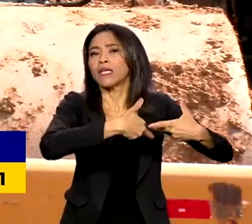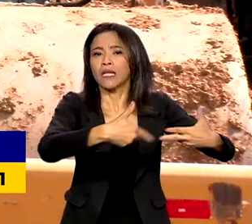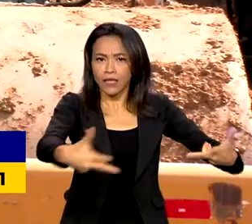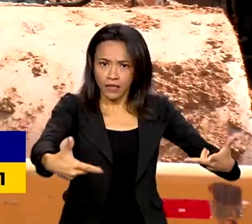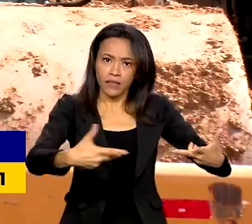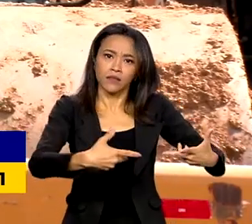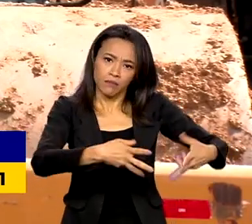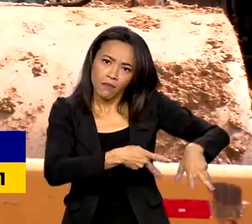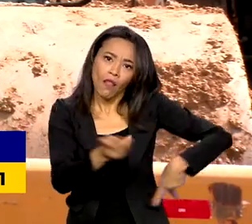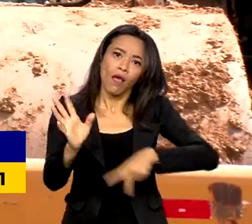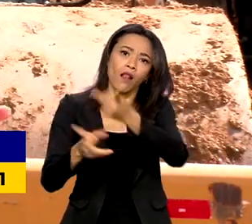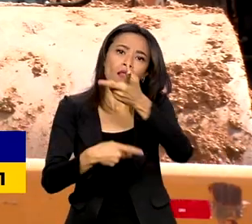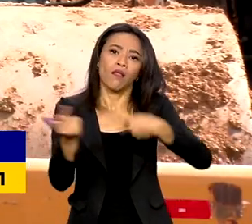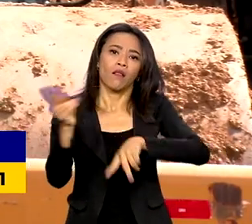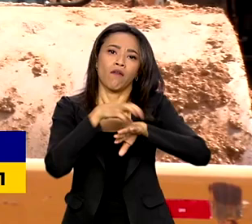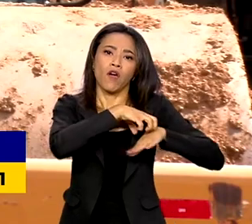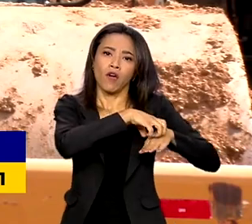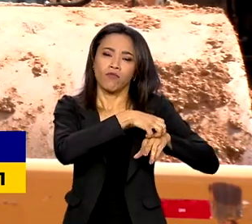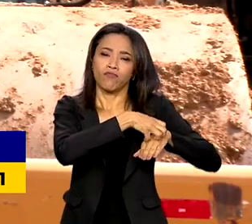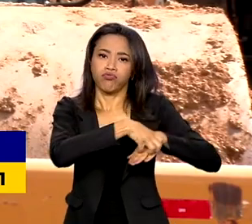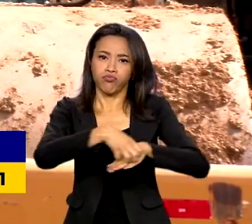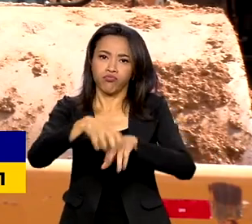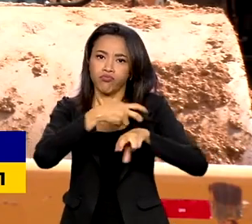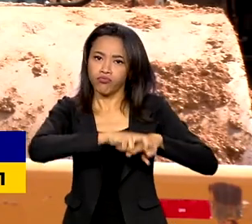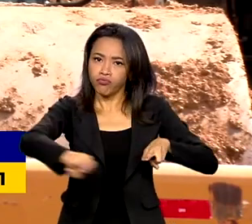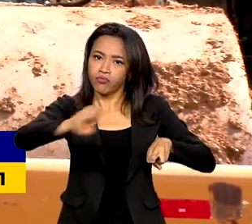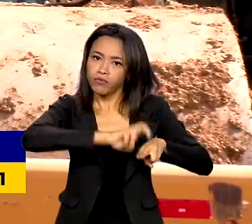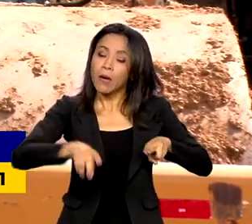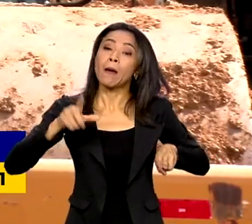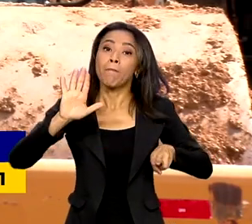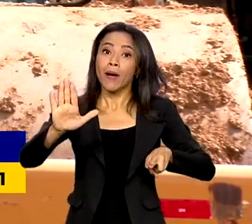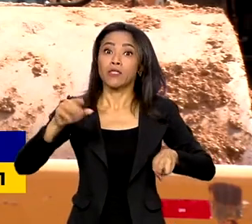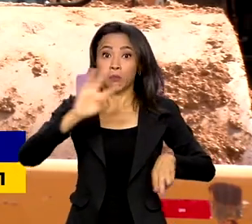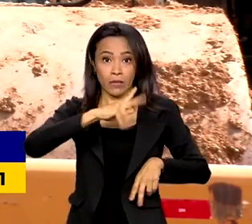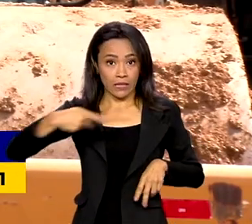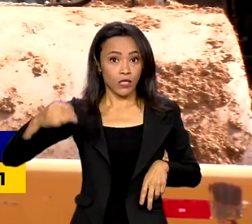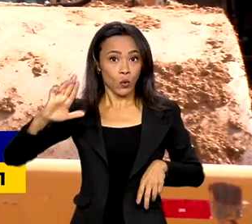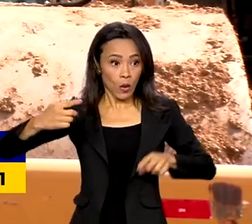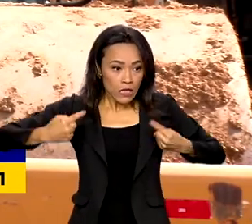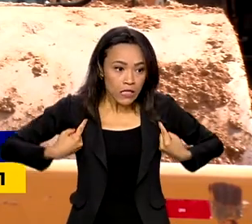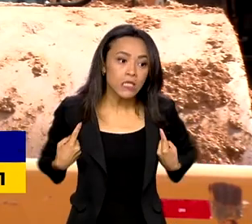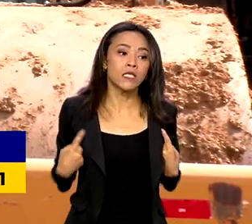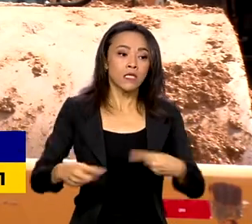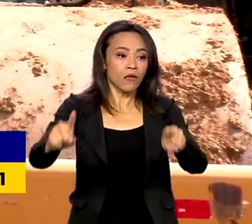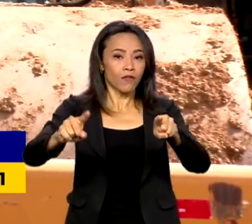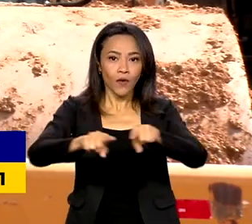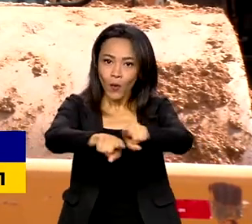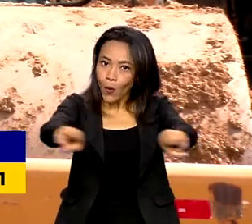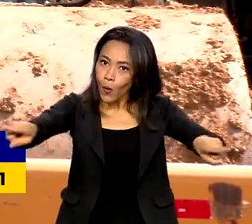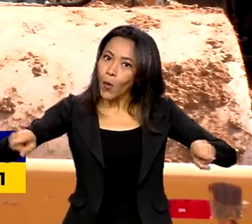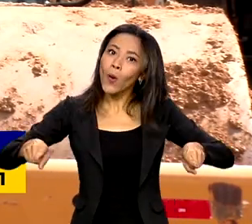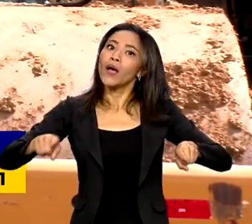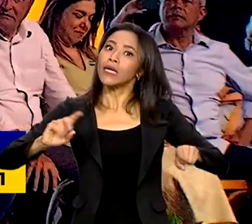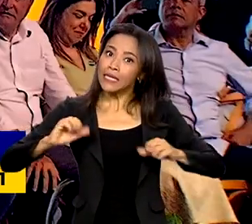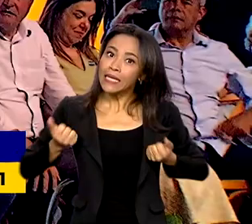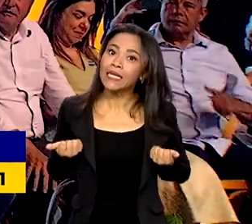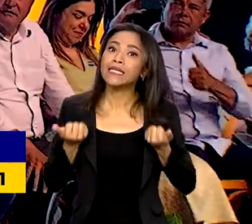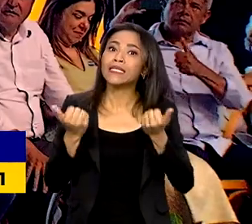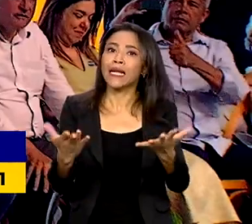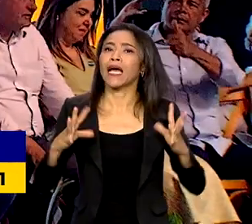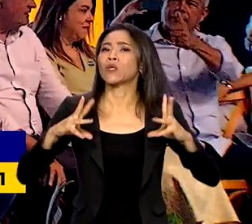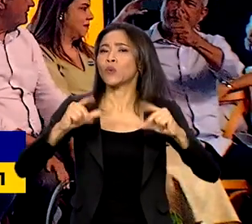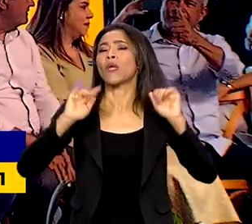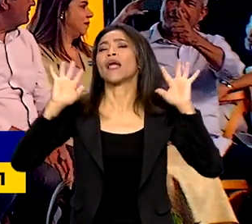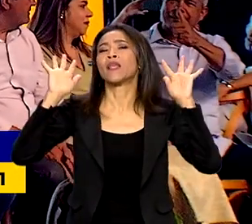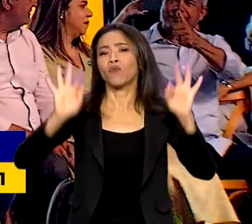Mas o presidente Lula lançou um desafio aos baianos e quer entregar a obra até o fim do mandato dele. Vocês têm